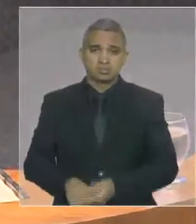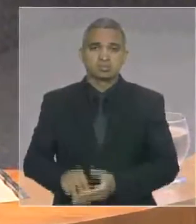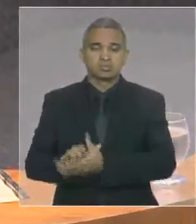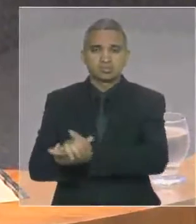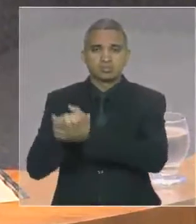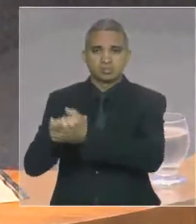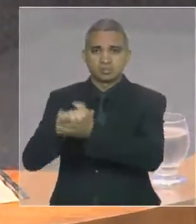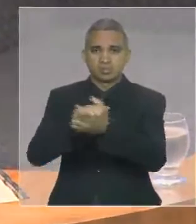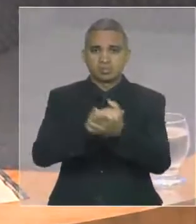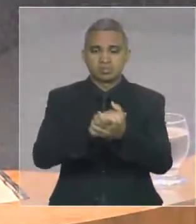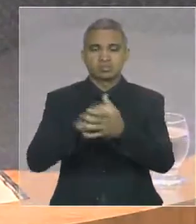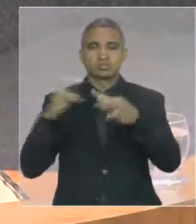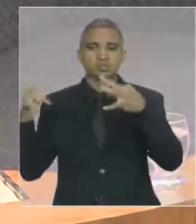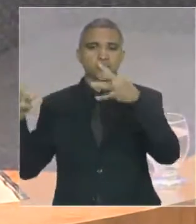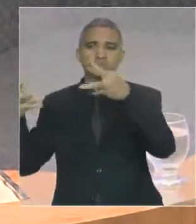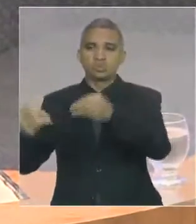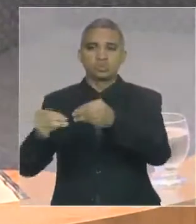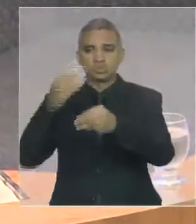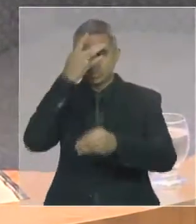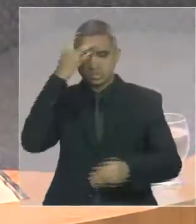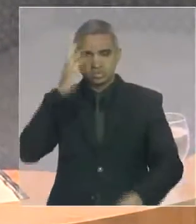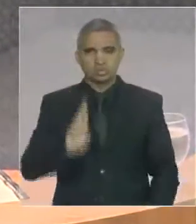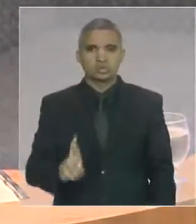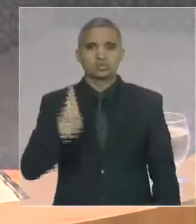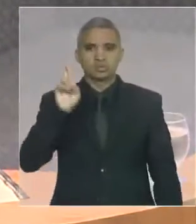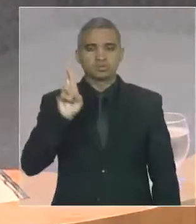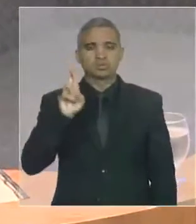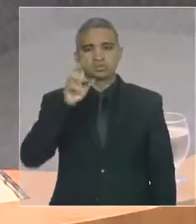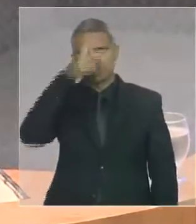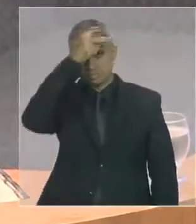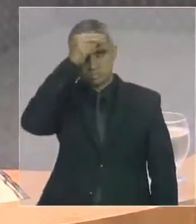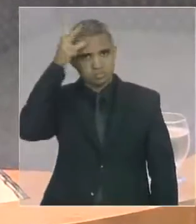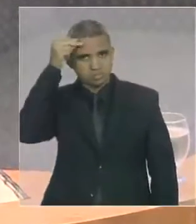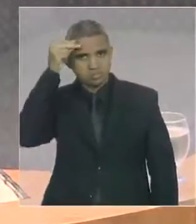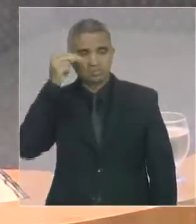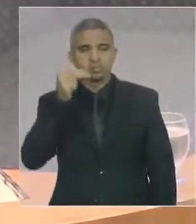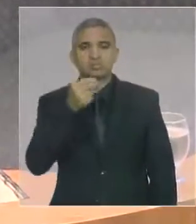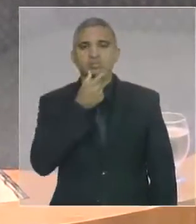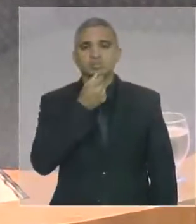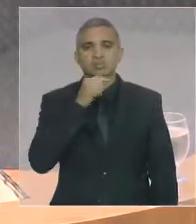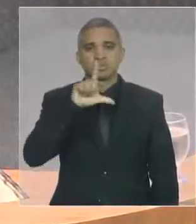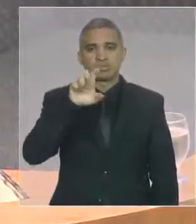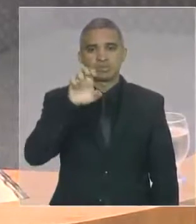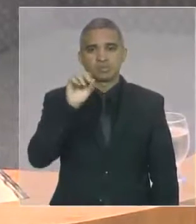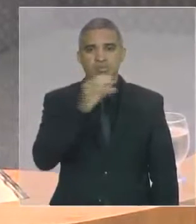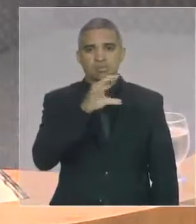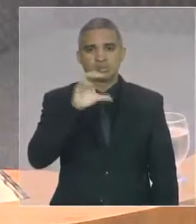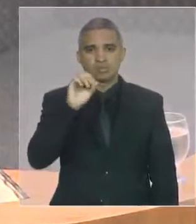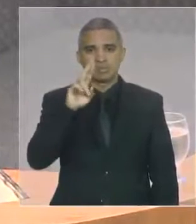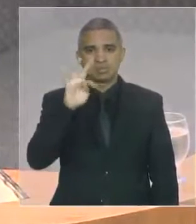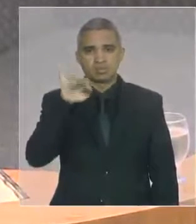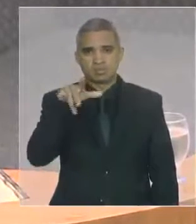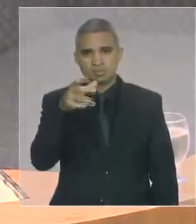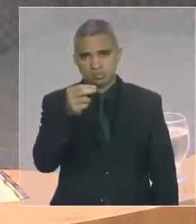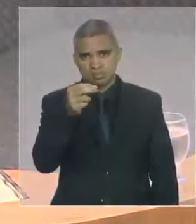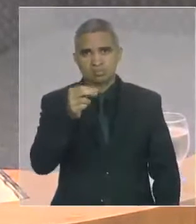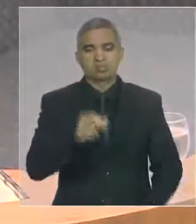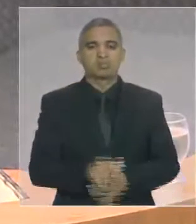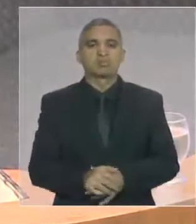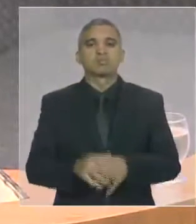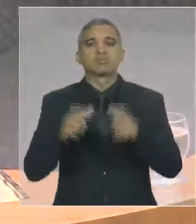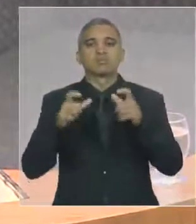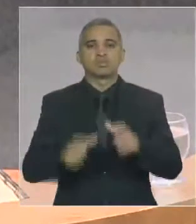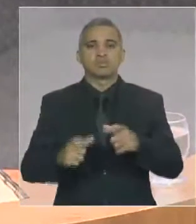lideranças municipalistas que aqui estão. Notadamente o prefeito Léo Coutinho, que ali se encontra, da progressista cidade de